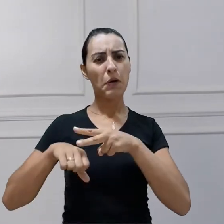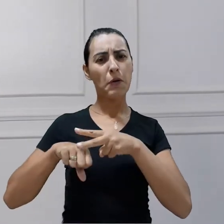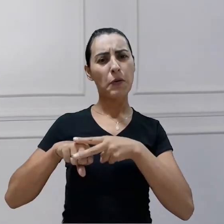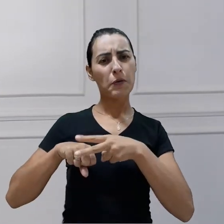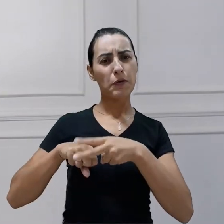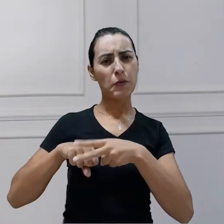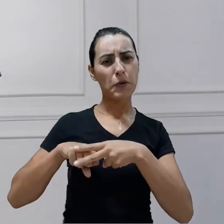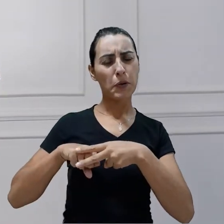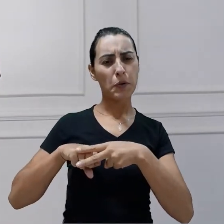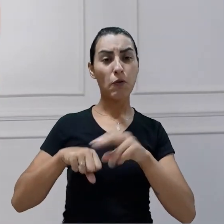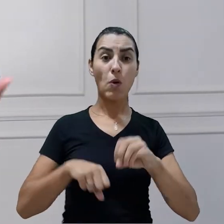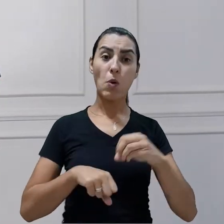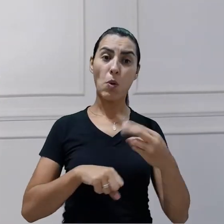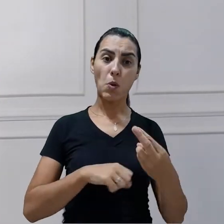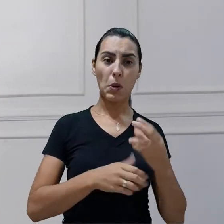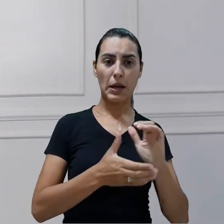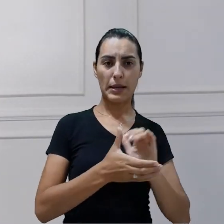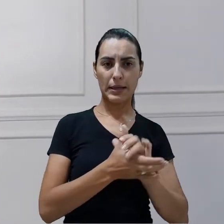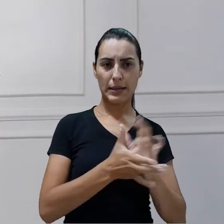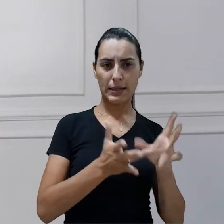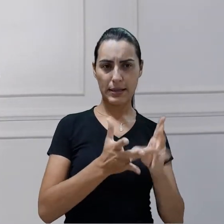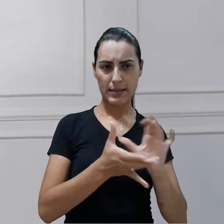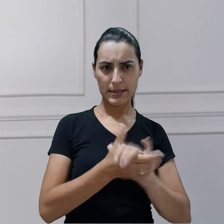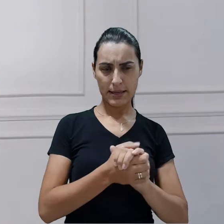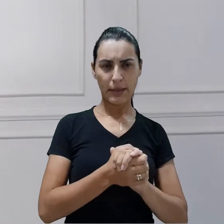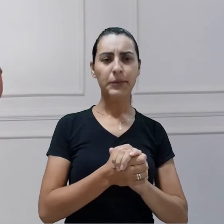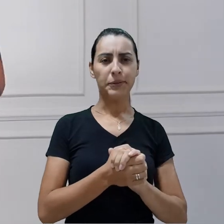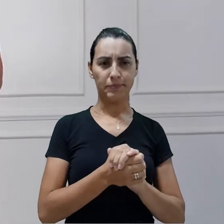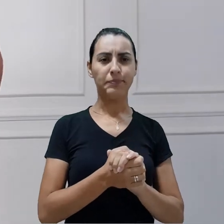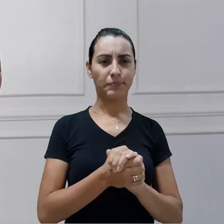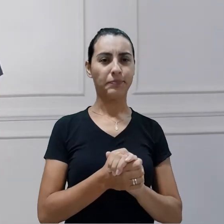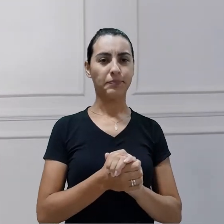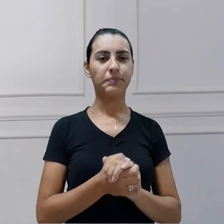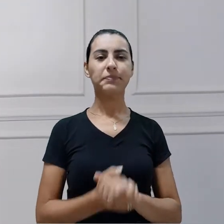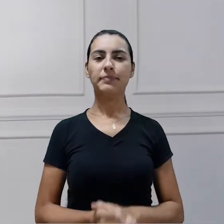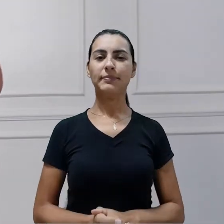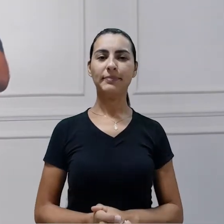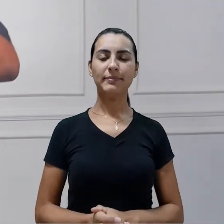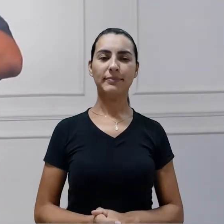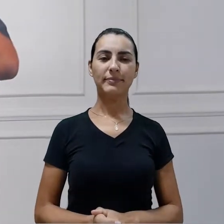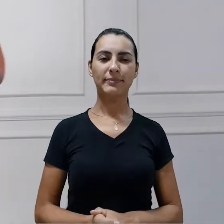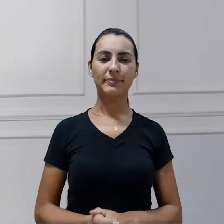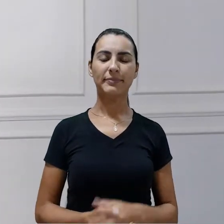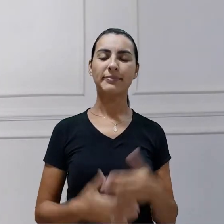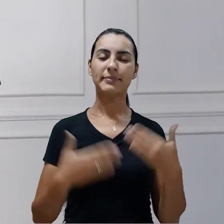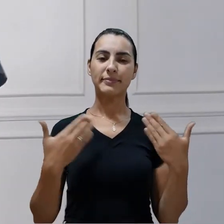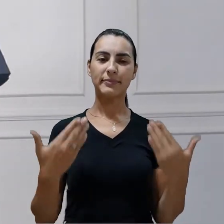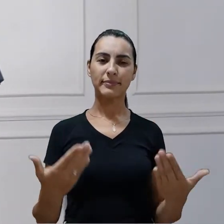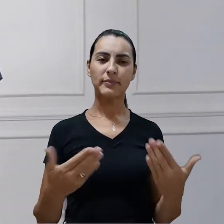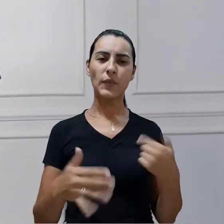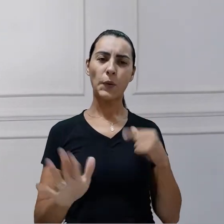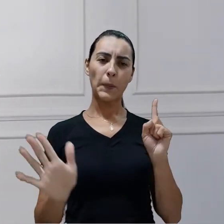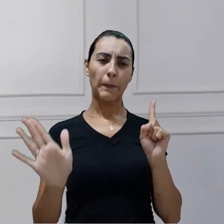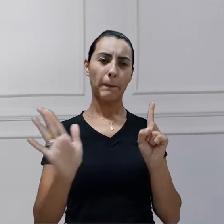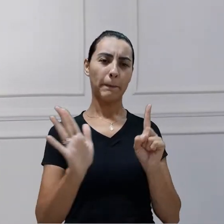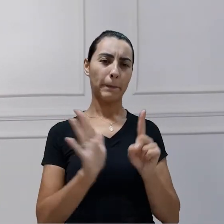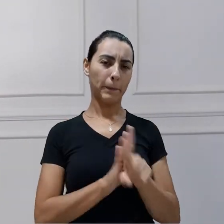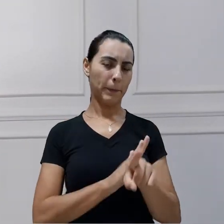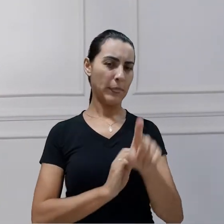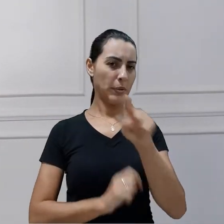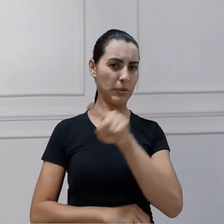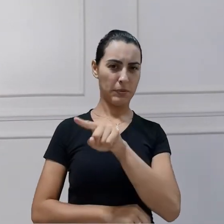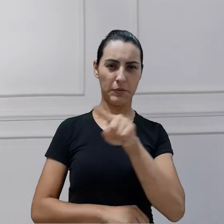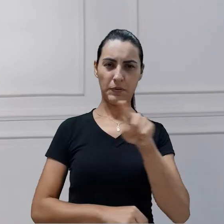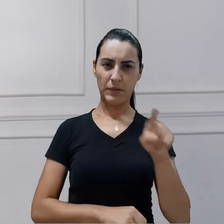casados. Então, aproveito para fazer, dentro desta pergunta, uma outra pergunta, que é a